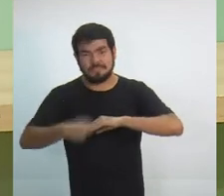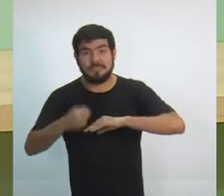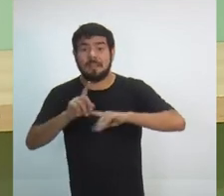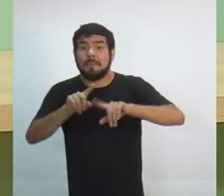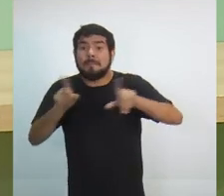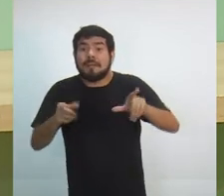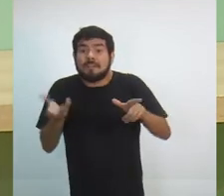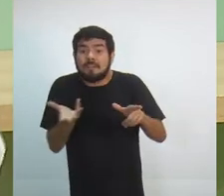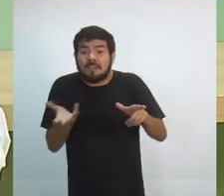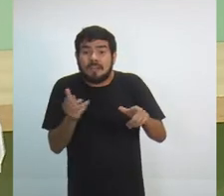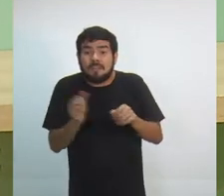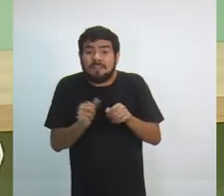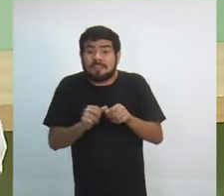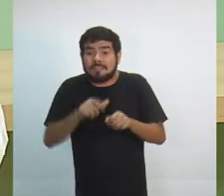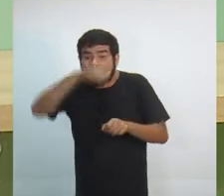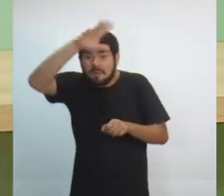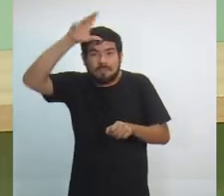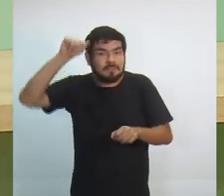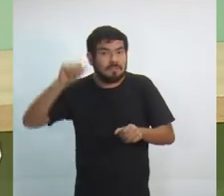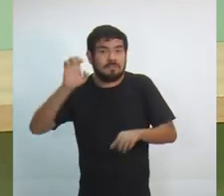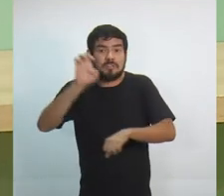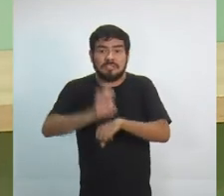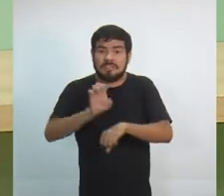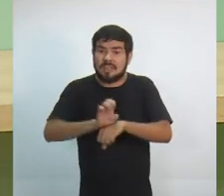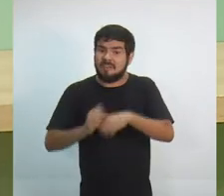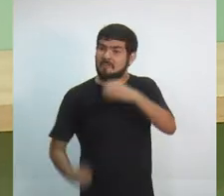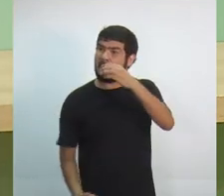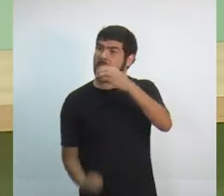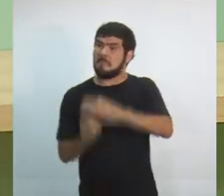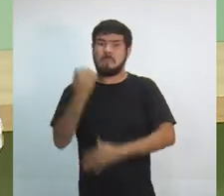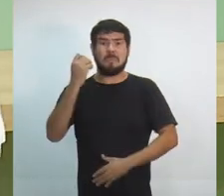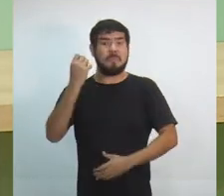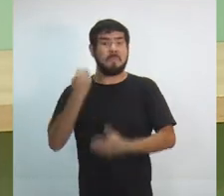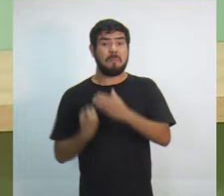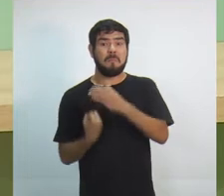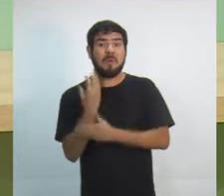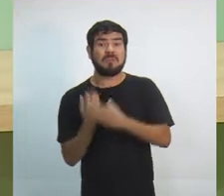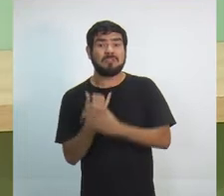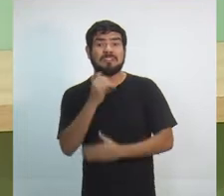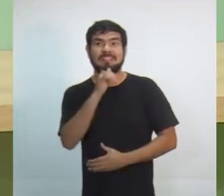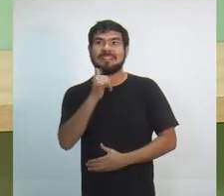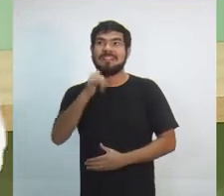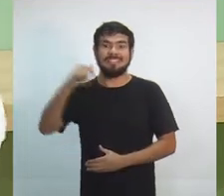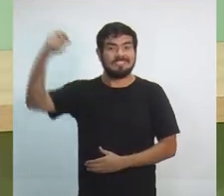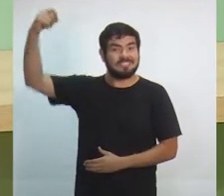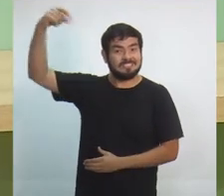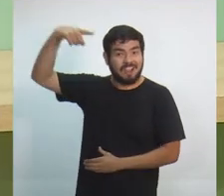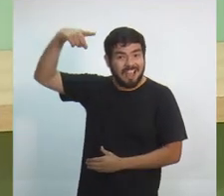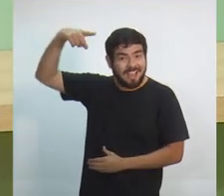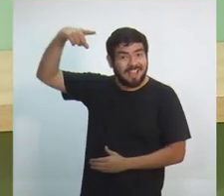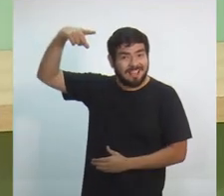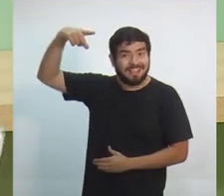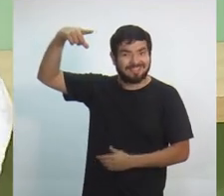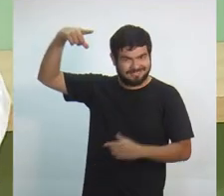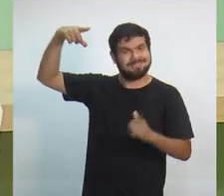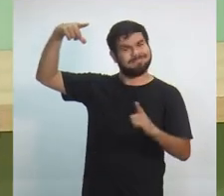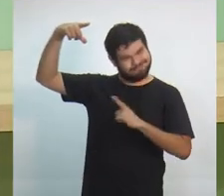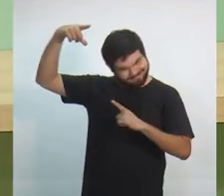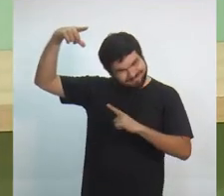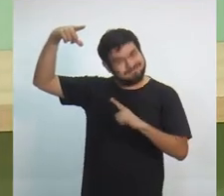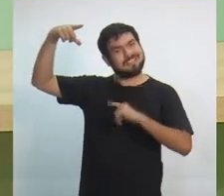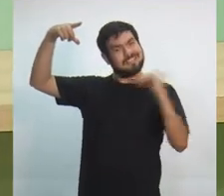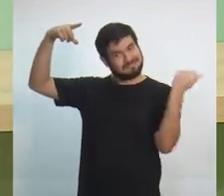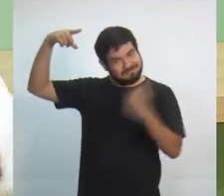fazer do Amazonas um dos estados mais produtores maiores produtores de energia solar. Nós temos potencial para isso. Vamos